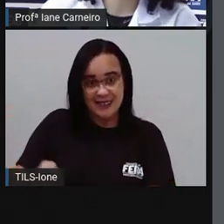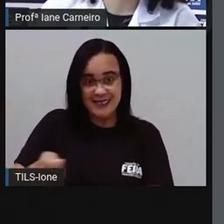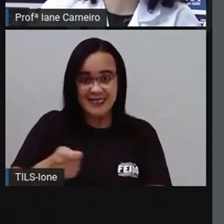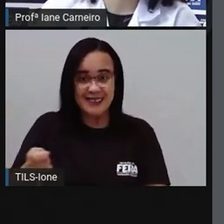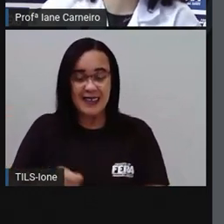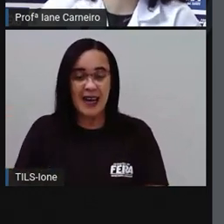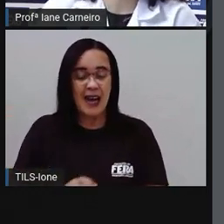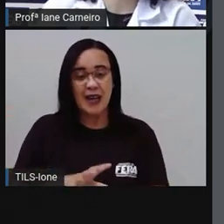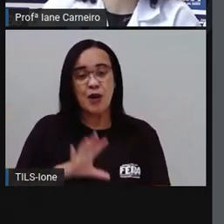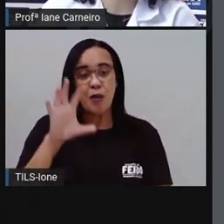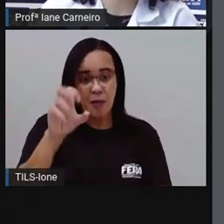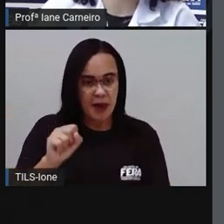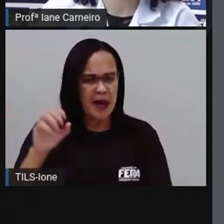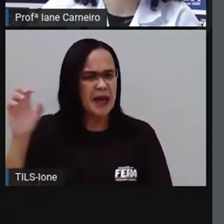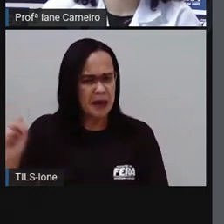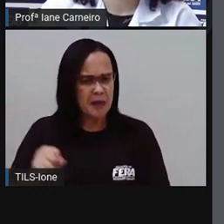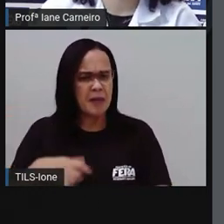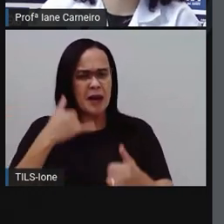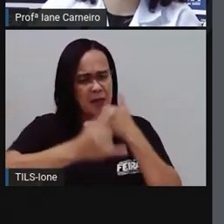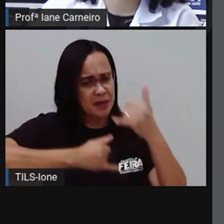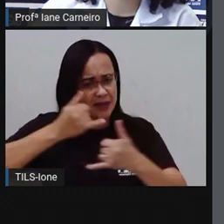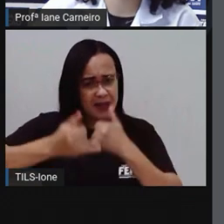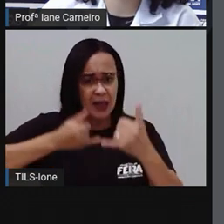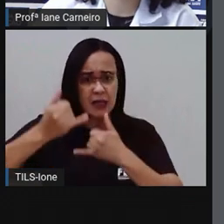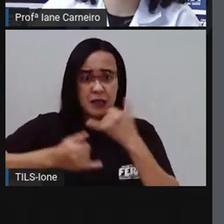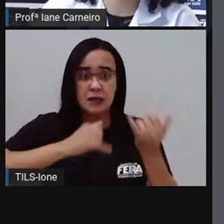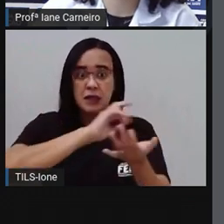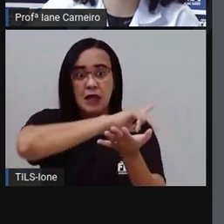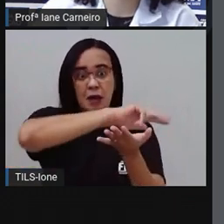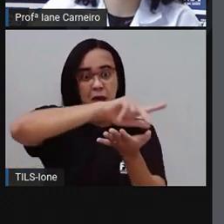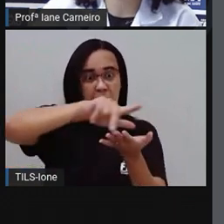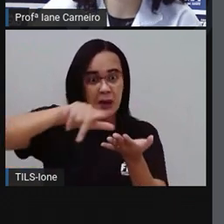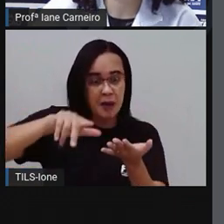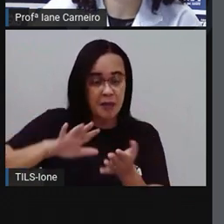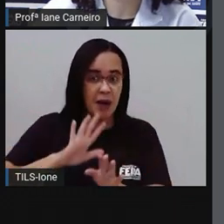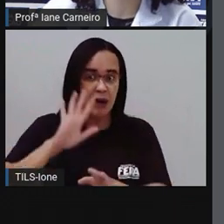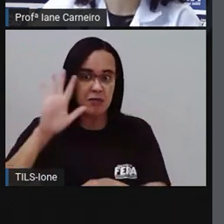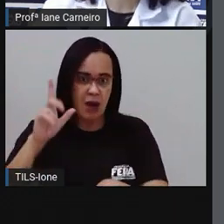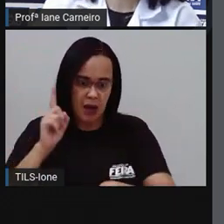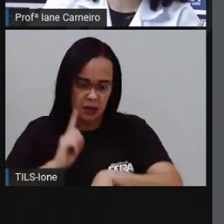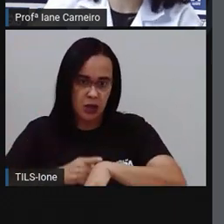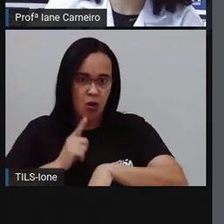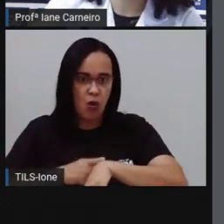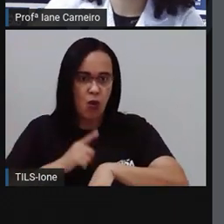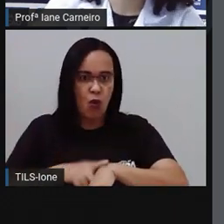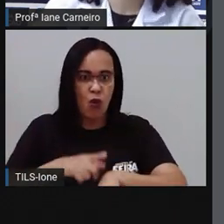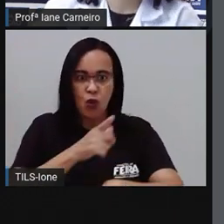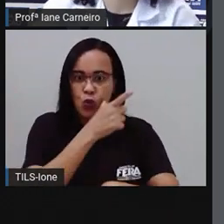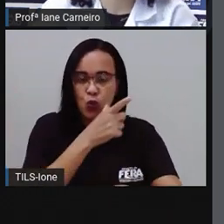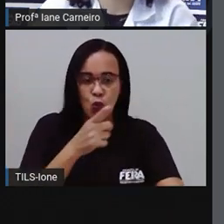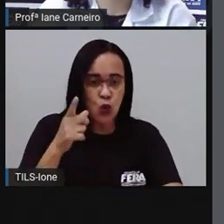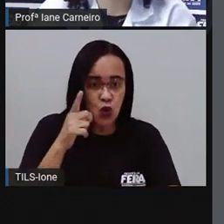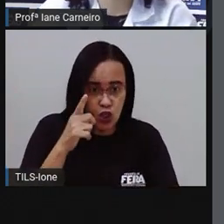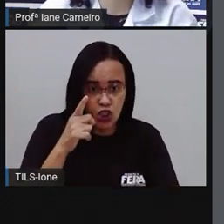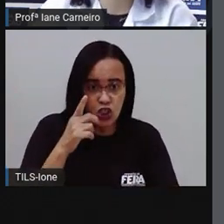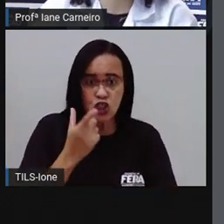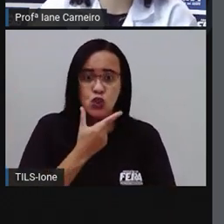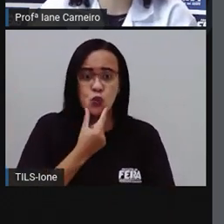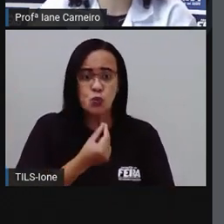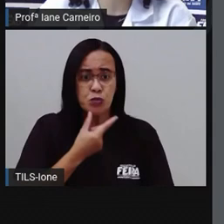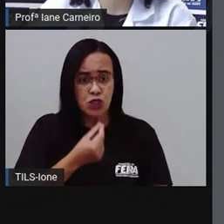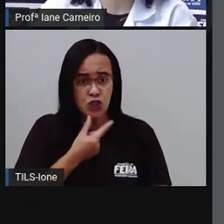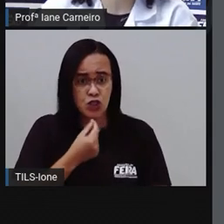montão de coisas divertidas. Mas quando chega a hora da merenda, Tchilimpim e seus amigos